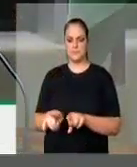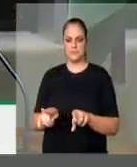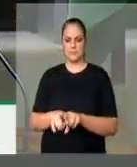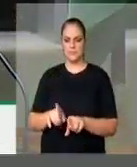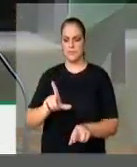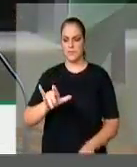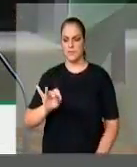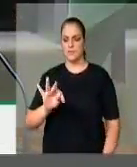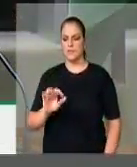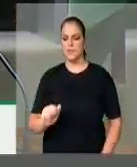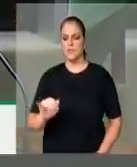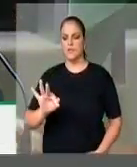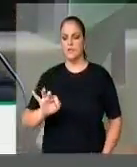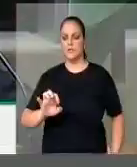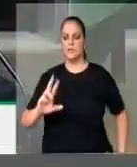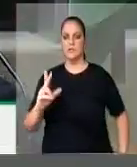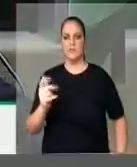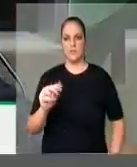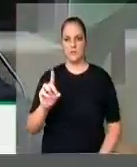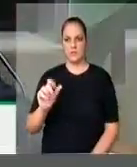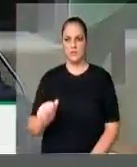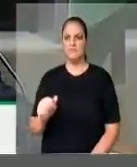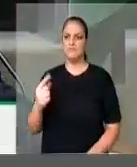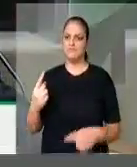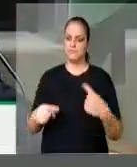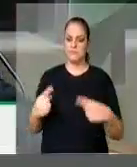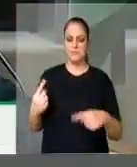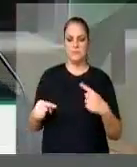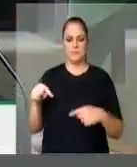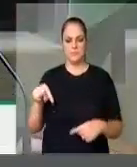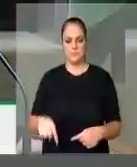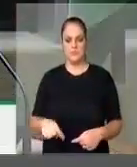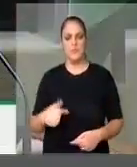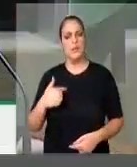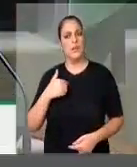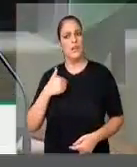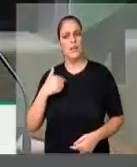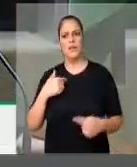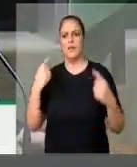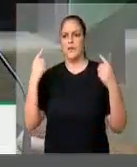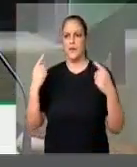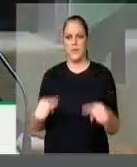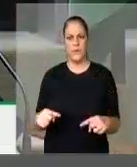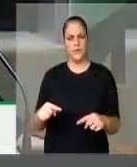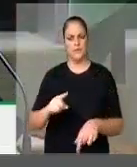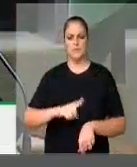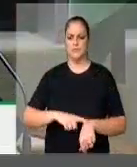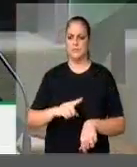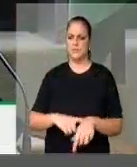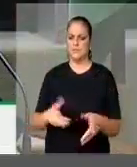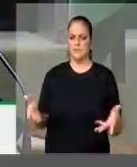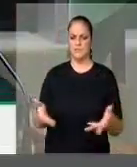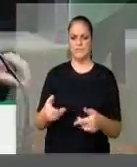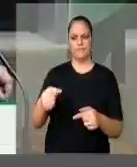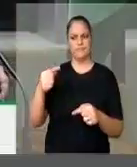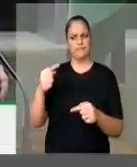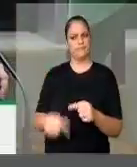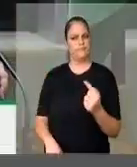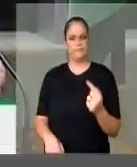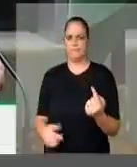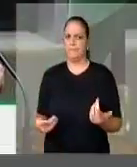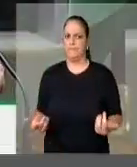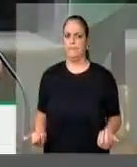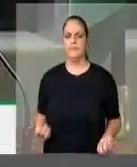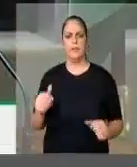também nessa reforma política, eu sou permanentemente contrário. Não é o momento para discutirmos a reforma política